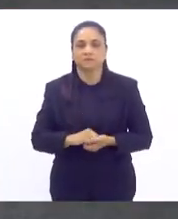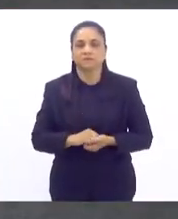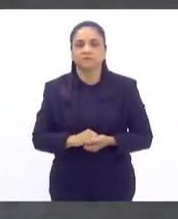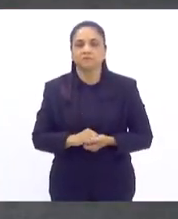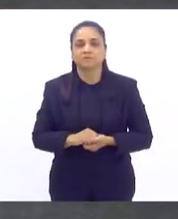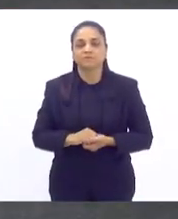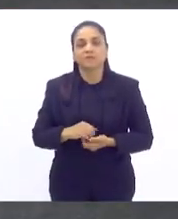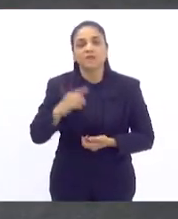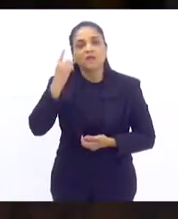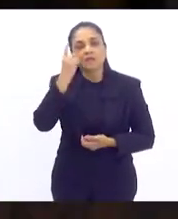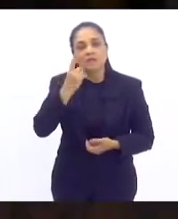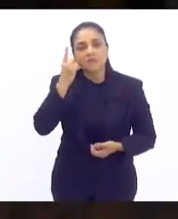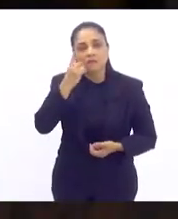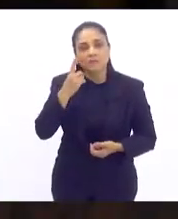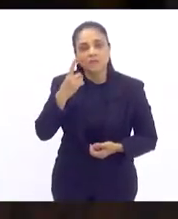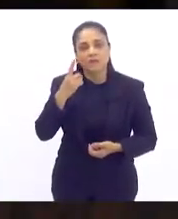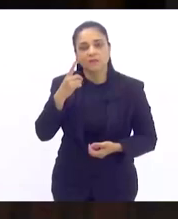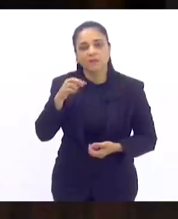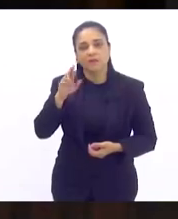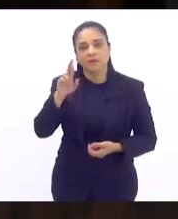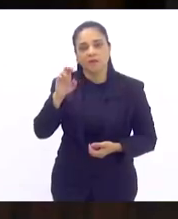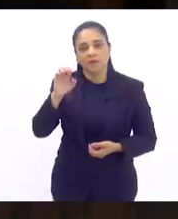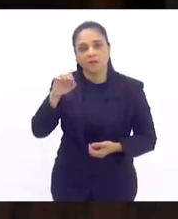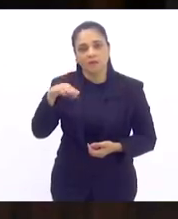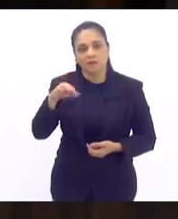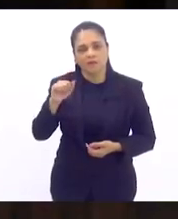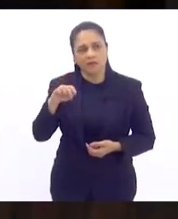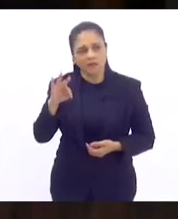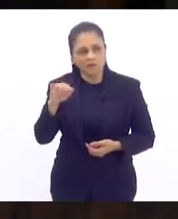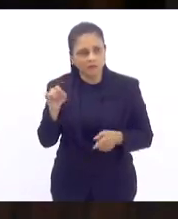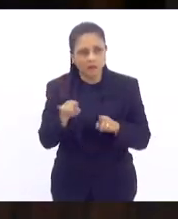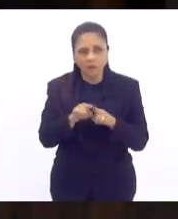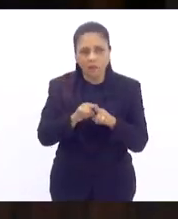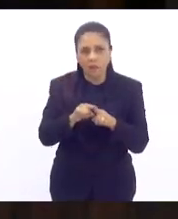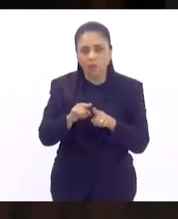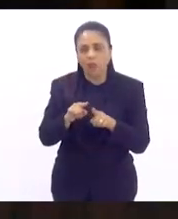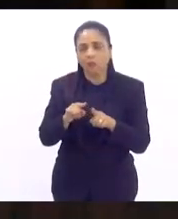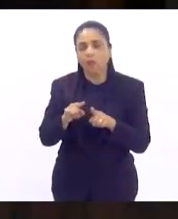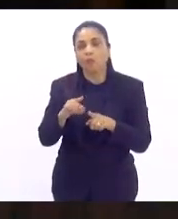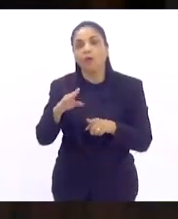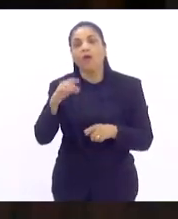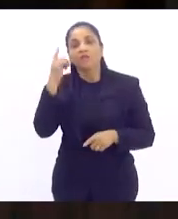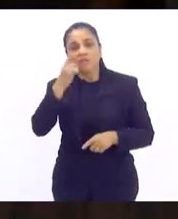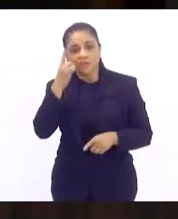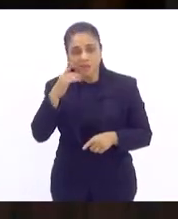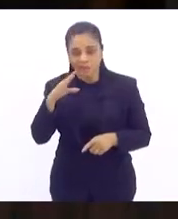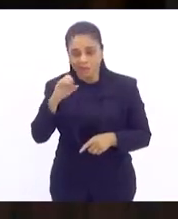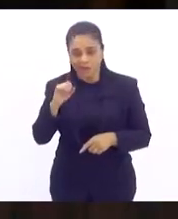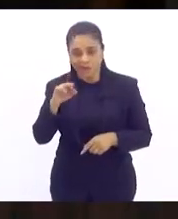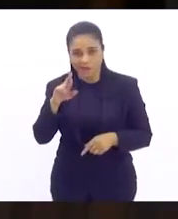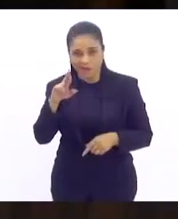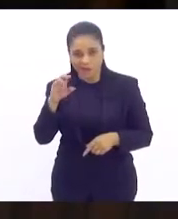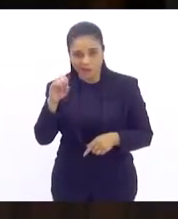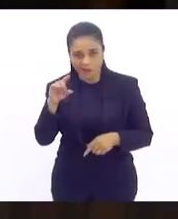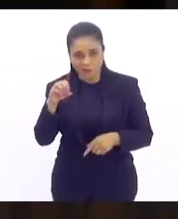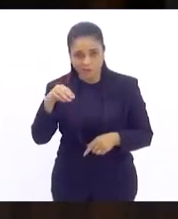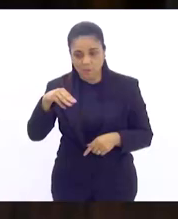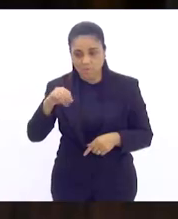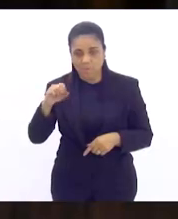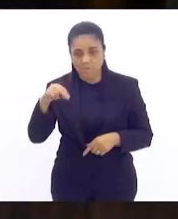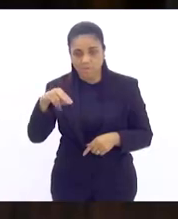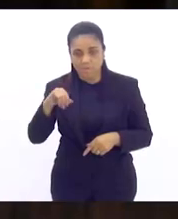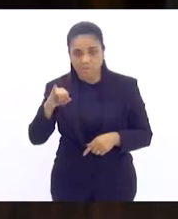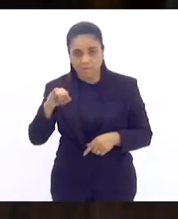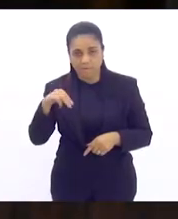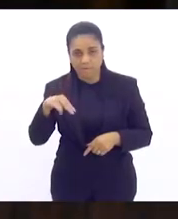Deputada, deputada, deputado Carlos Mink cedeu a vez para a deputada Renata. Que está com febre